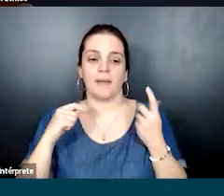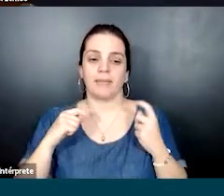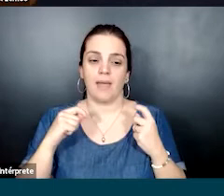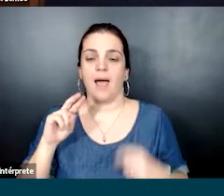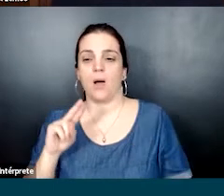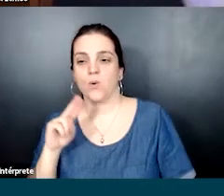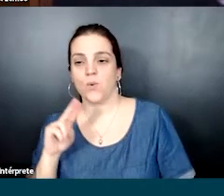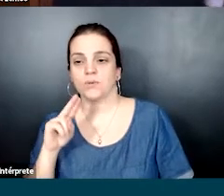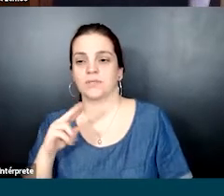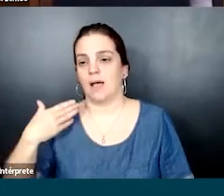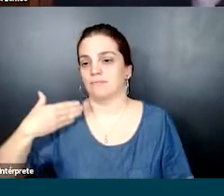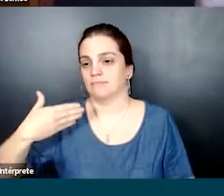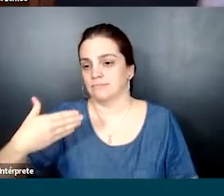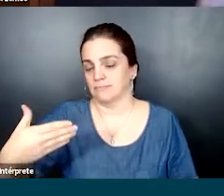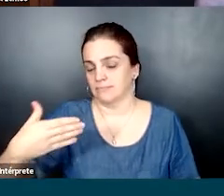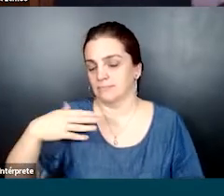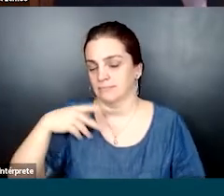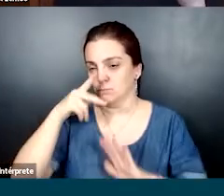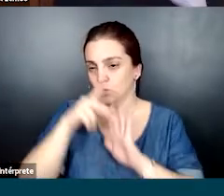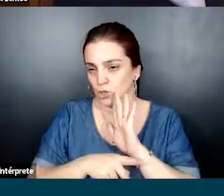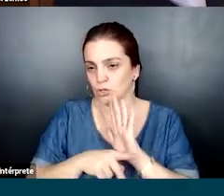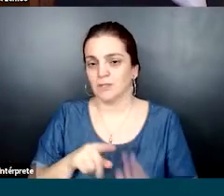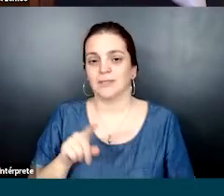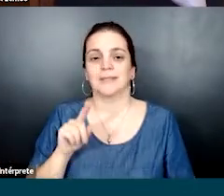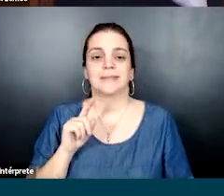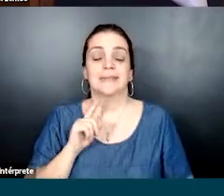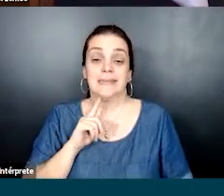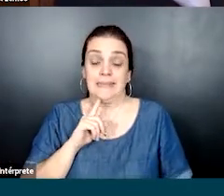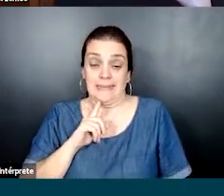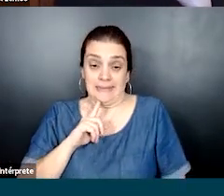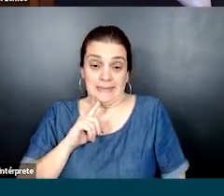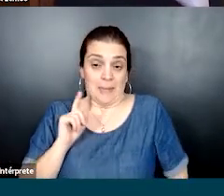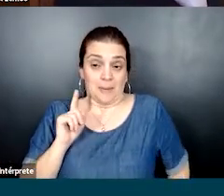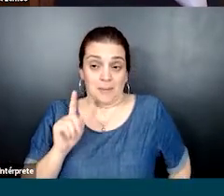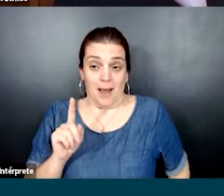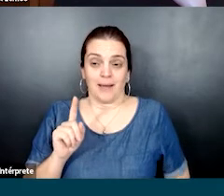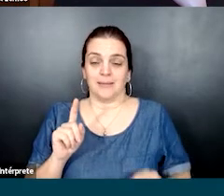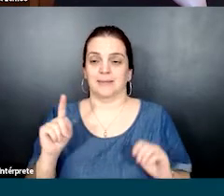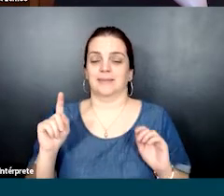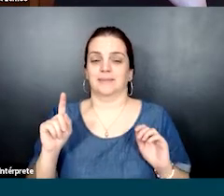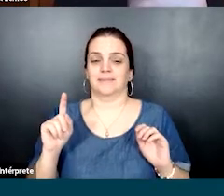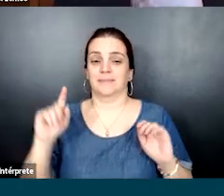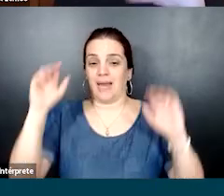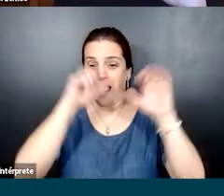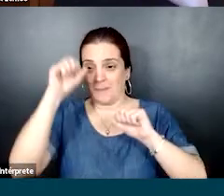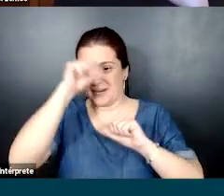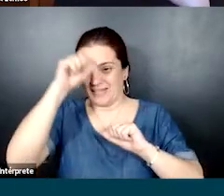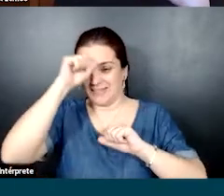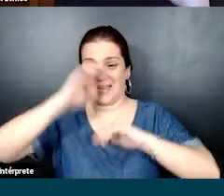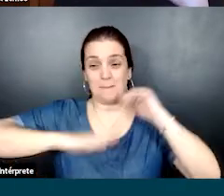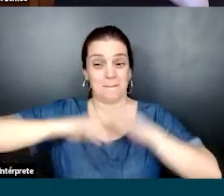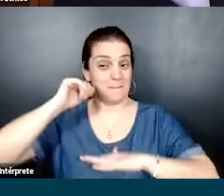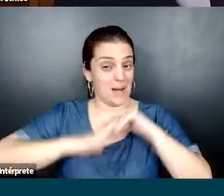utilidades ali para o nosso trabalho no dia a dia de projeto. Só que tem esse ponto, assim, né? Que aprender através